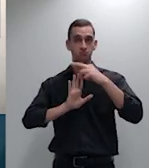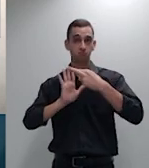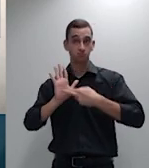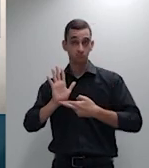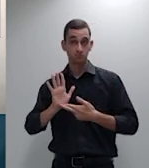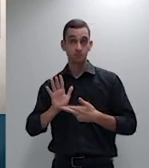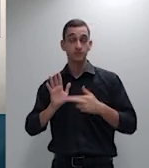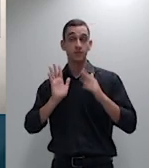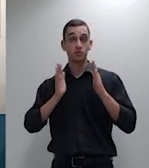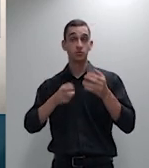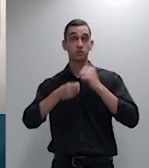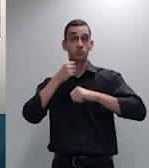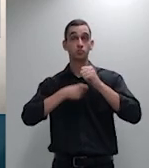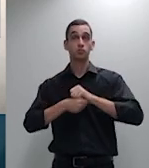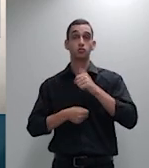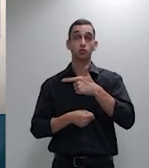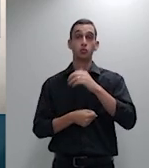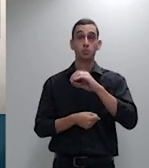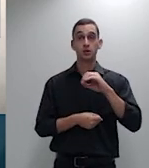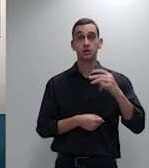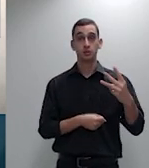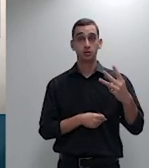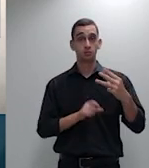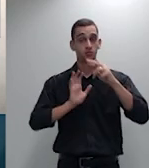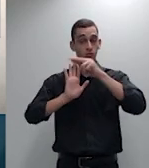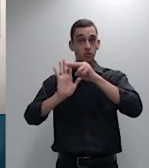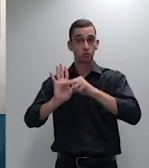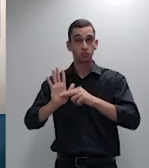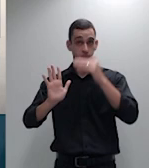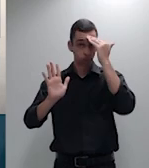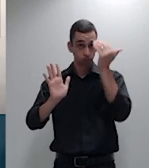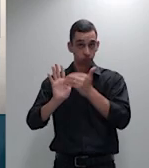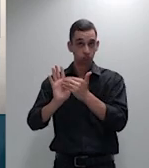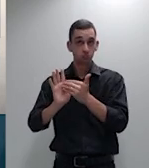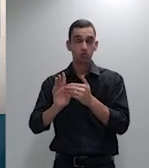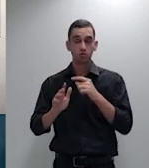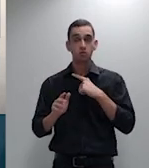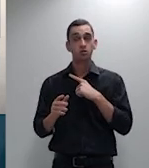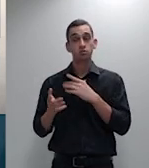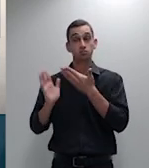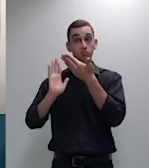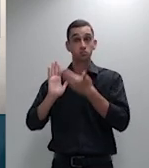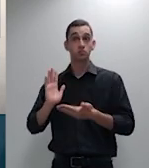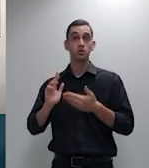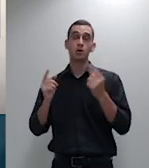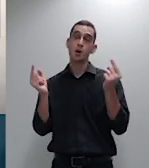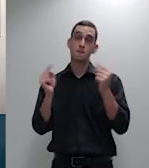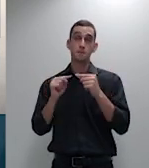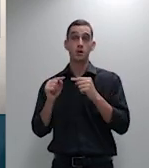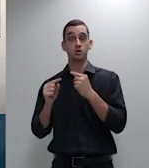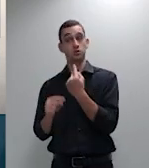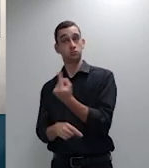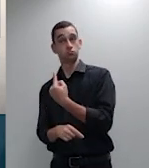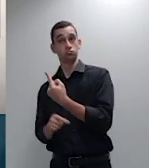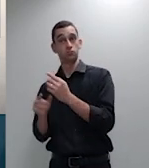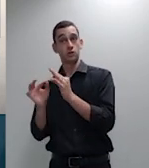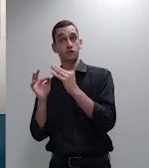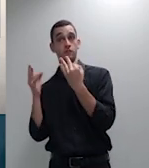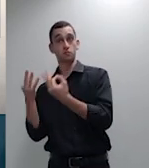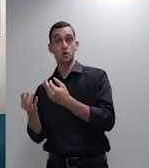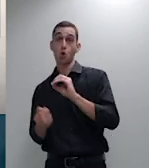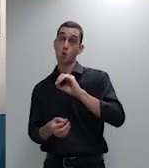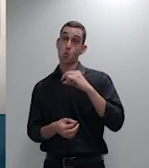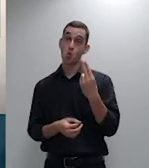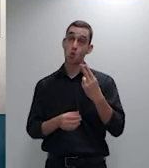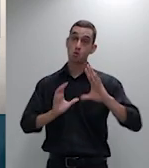essas normas se aplicam igualmente a planos individuais e familiares e planos de saúde coletivos em